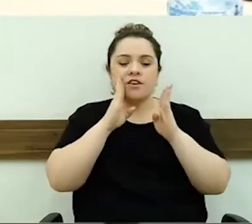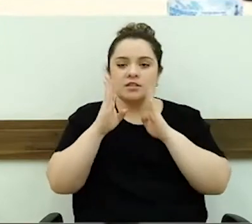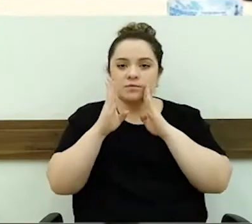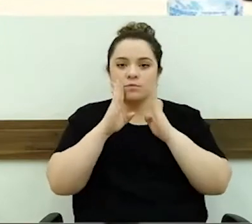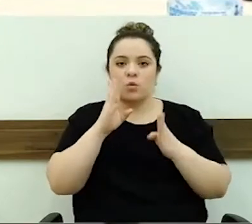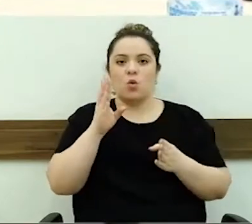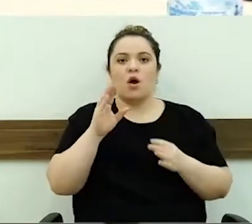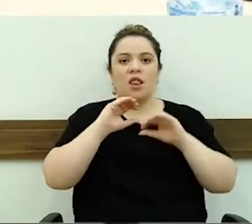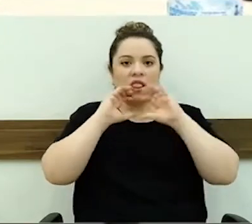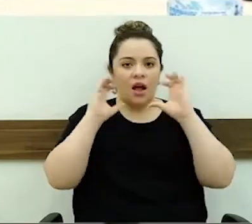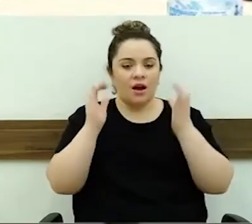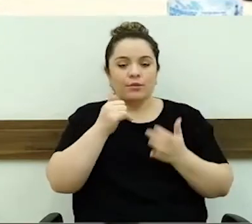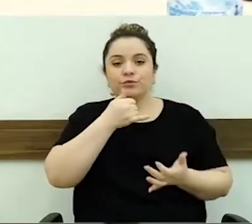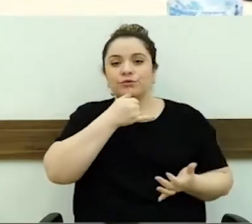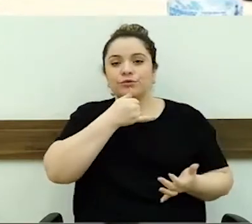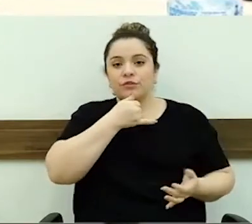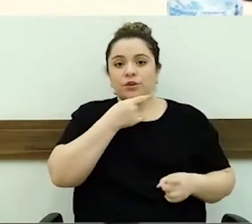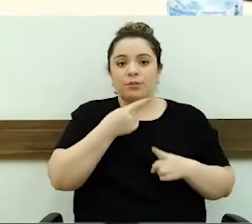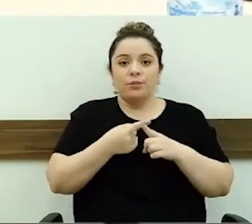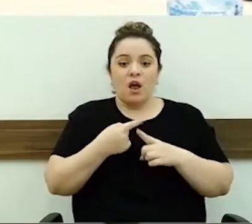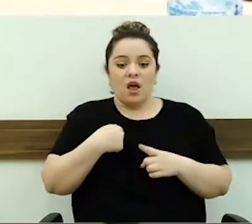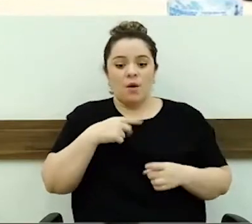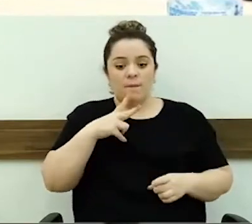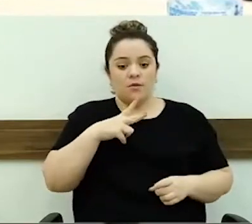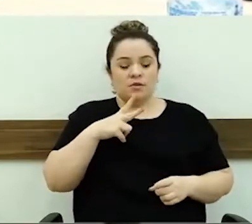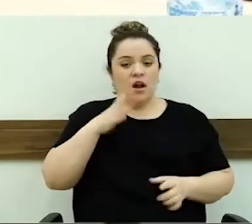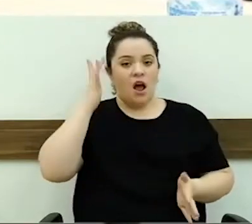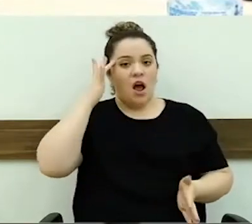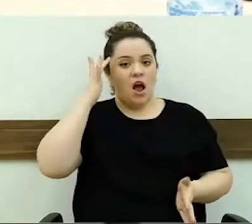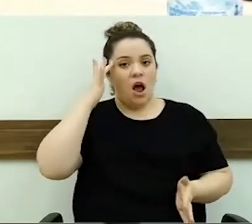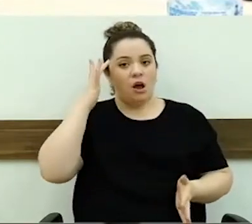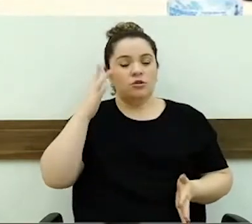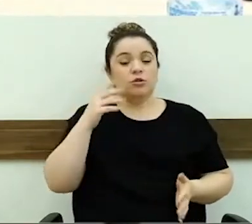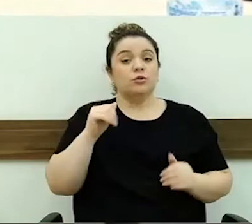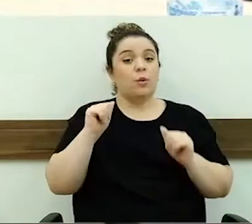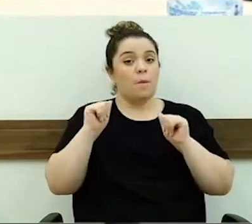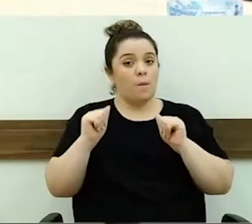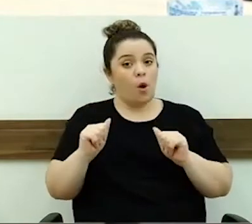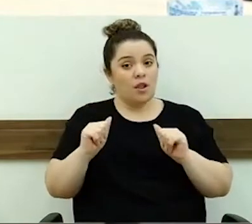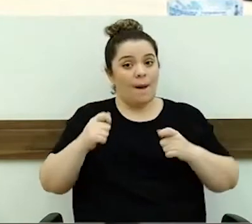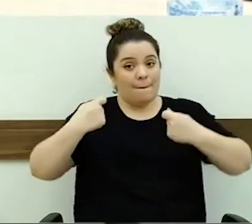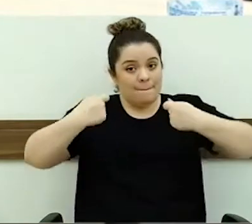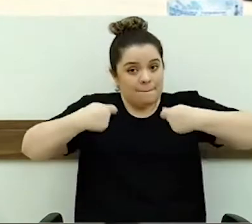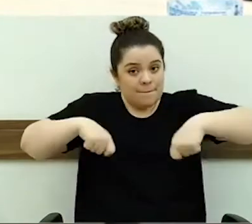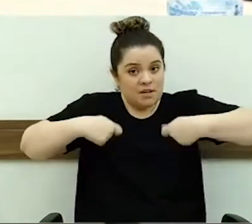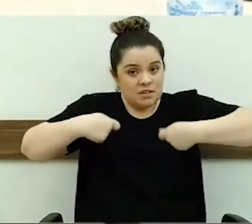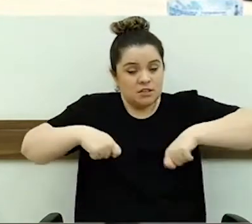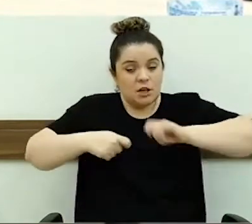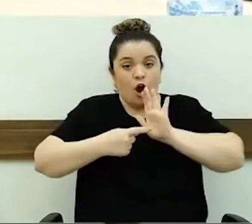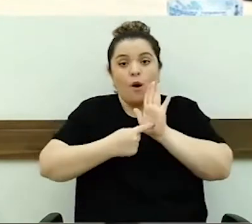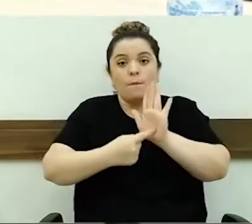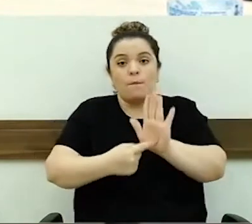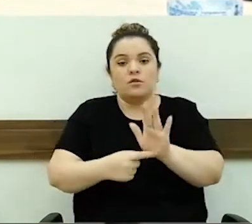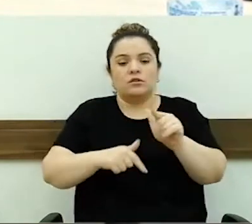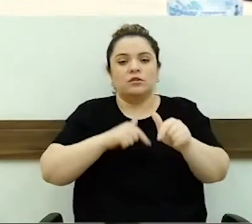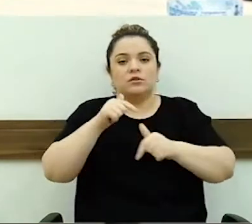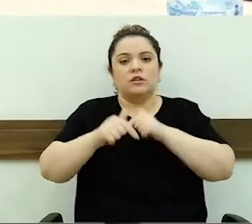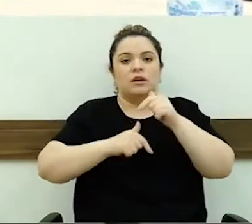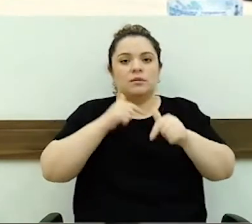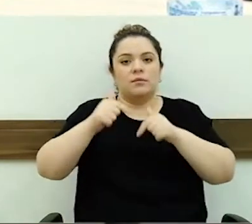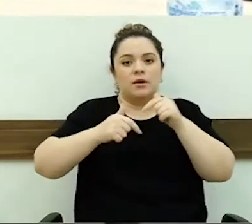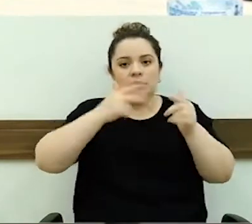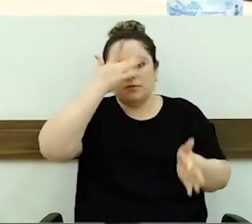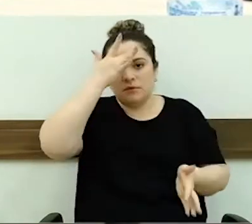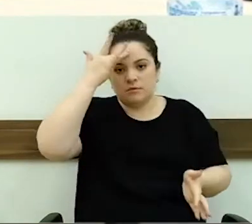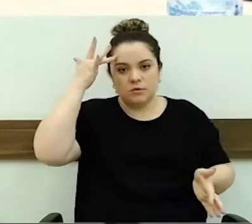eu particularmente acho que nós não só podemos, como nós devemos mostrar o nosso trabalho para as pessoas. Eu